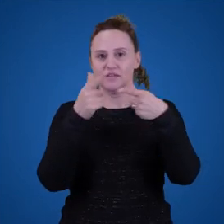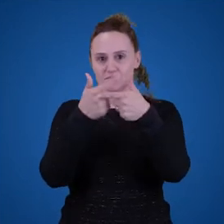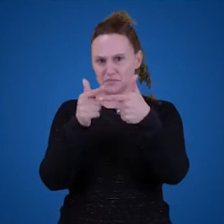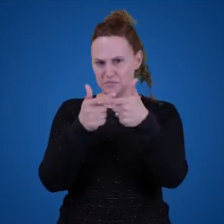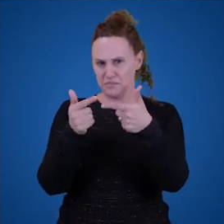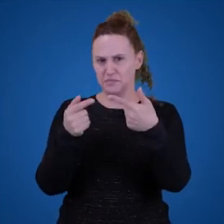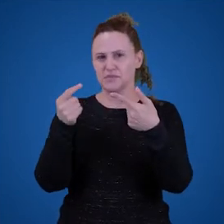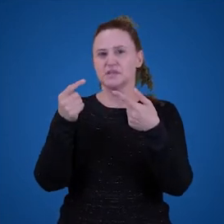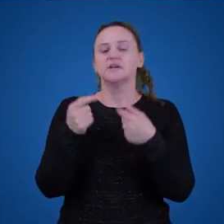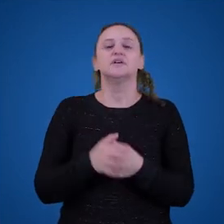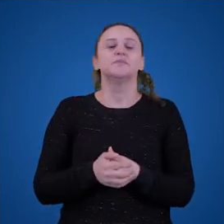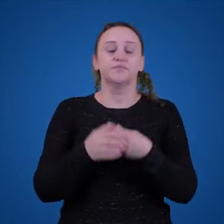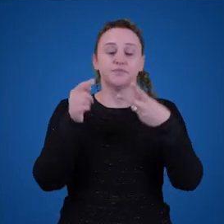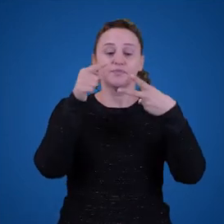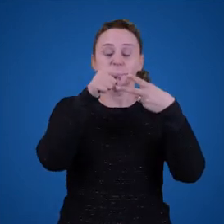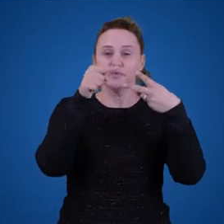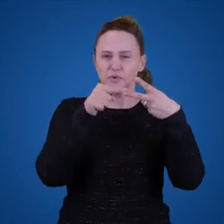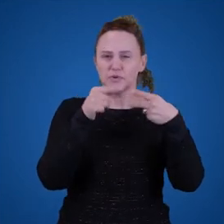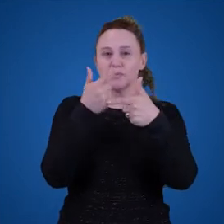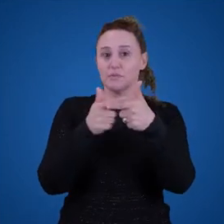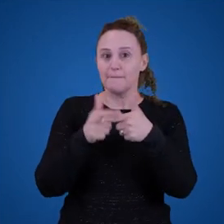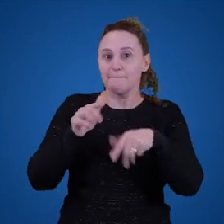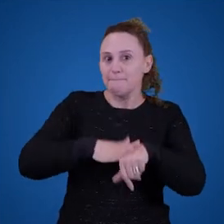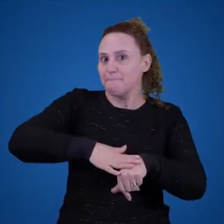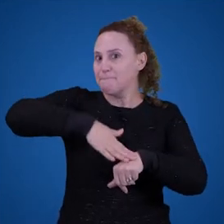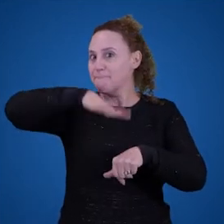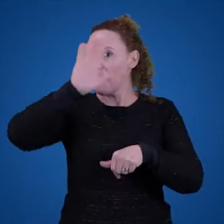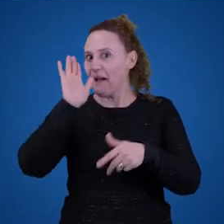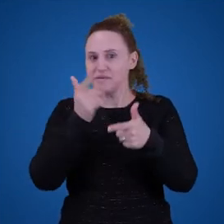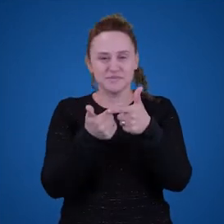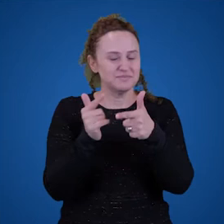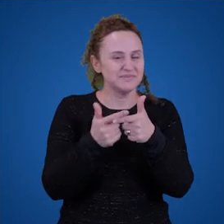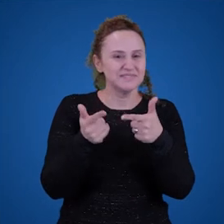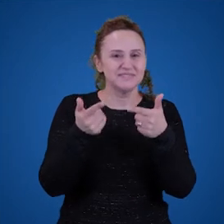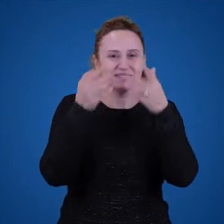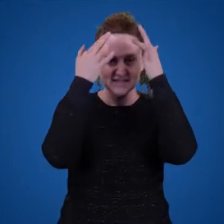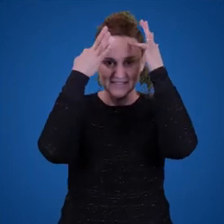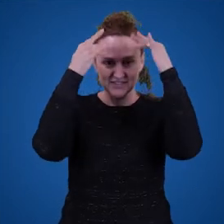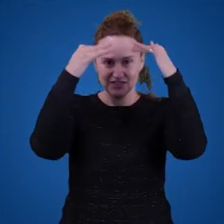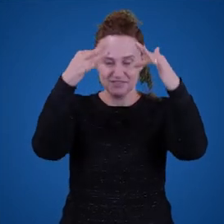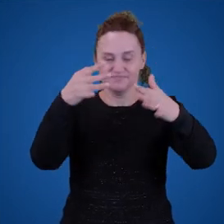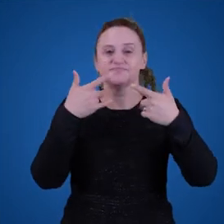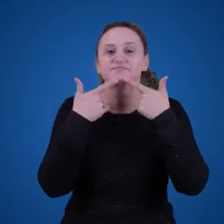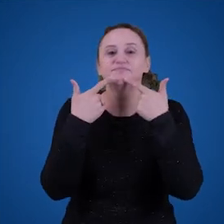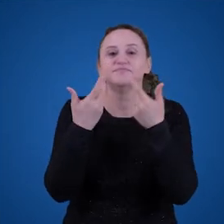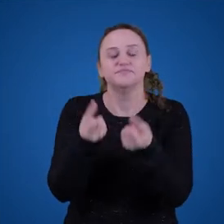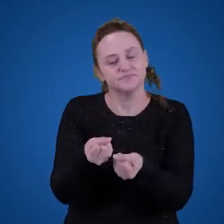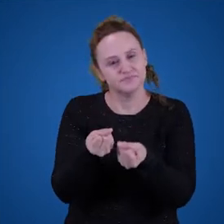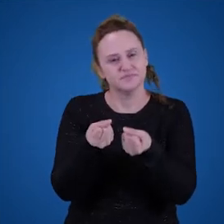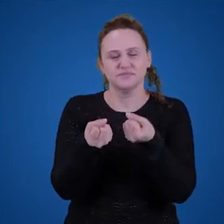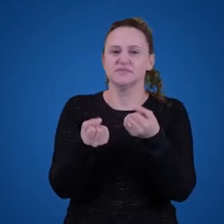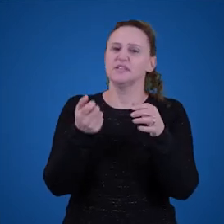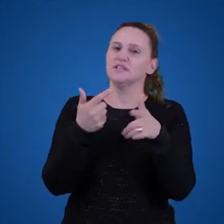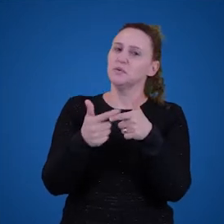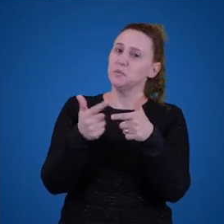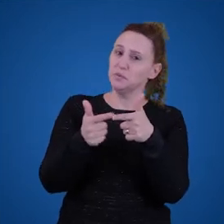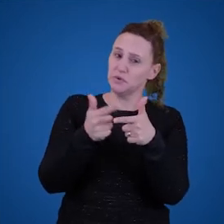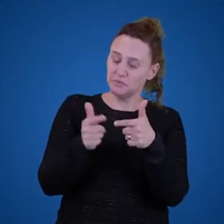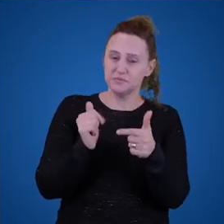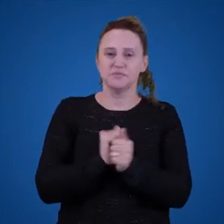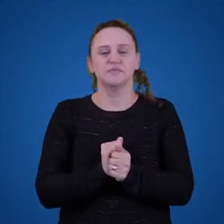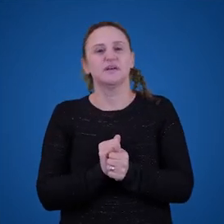são os maiores problemas da filosofia da linguagem, ao meu ver, ou pelo menos os centrais, né? E o problema do significado da linguagem